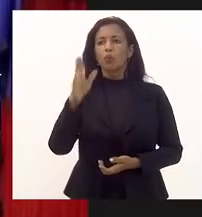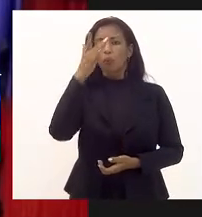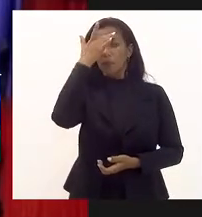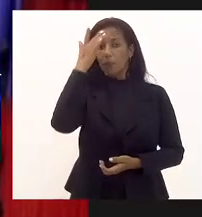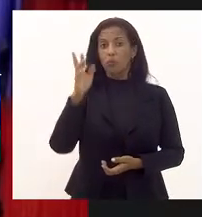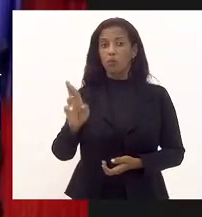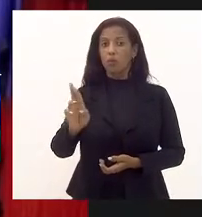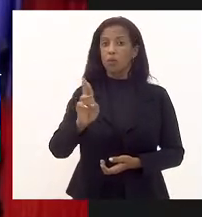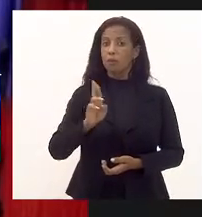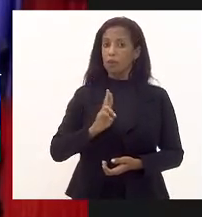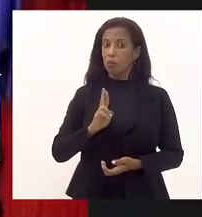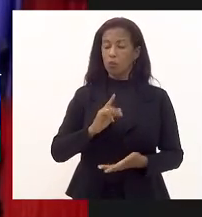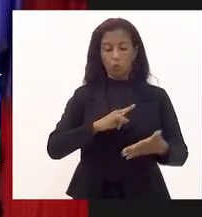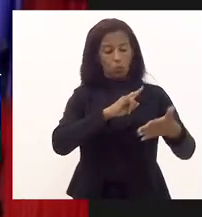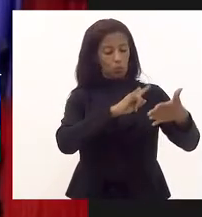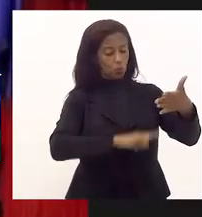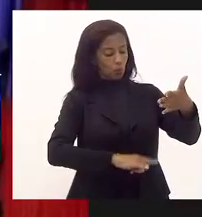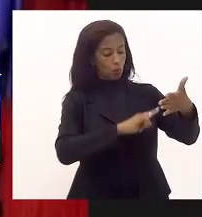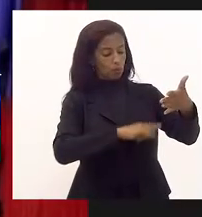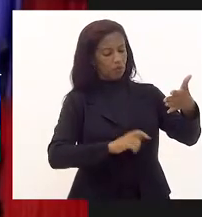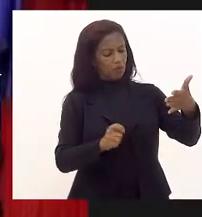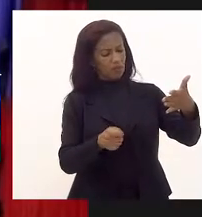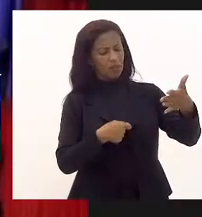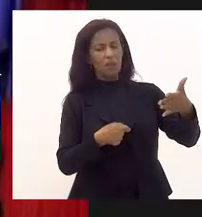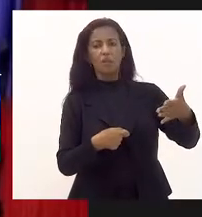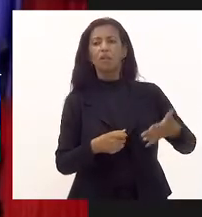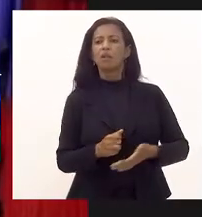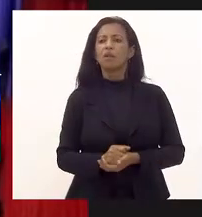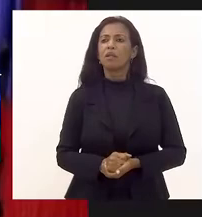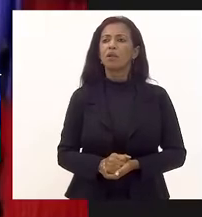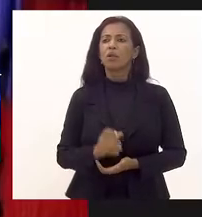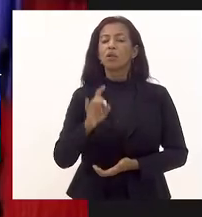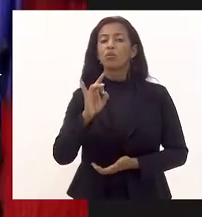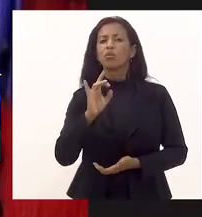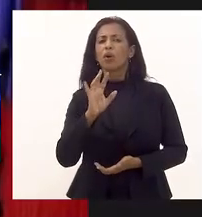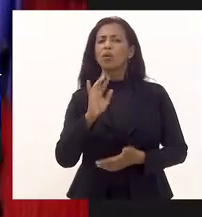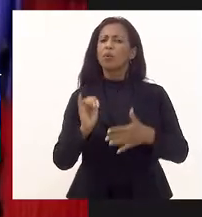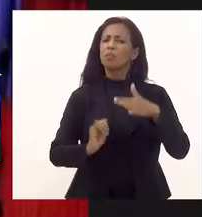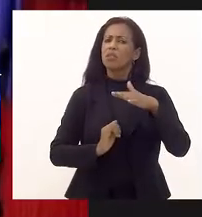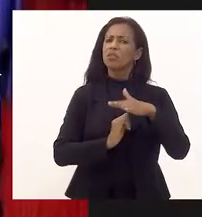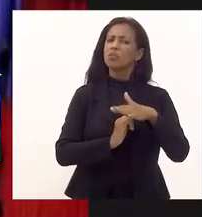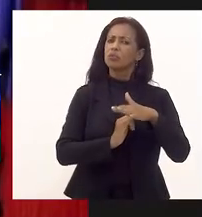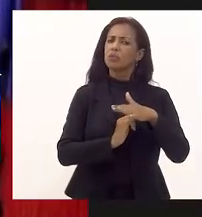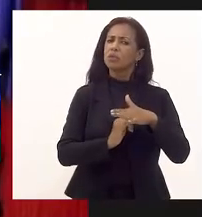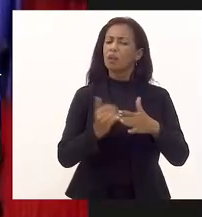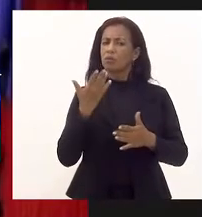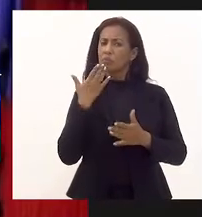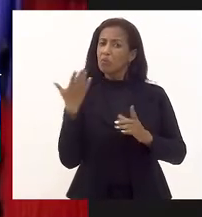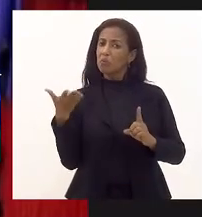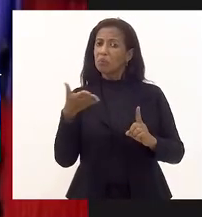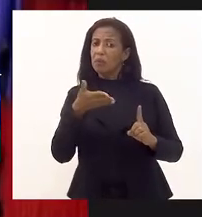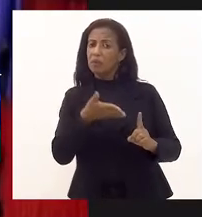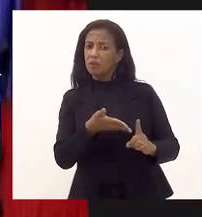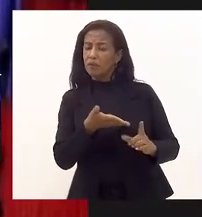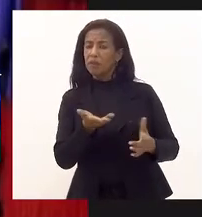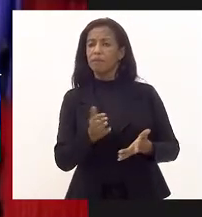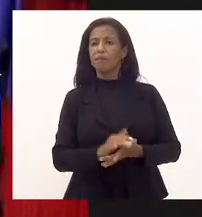respondeu, porém, o documento veio assinado somente em nome da instituição. Então, agora, eu vou me referir à